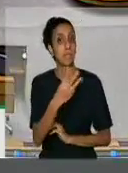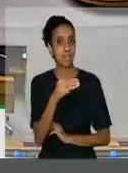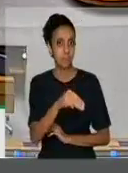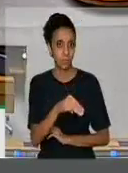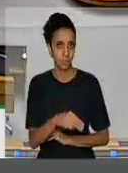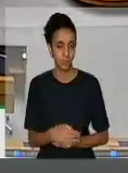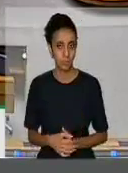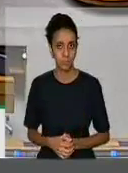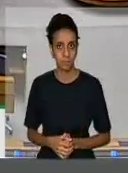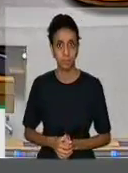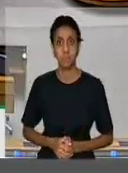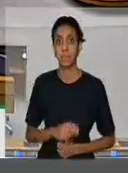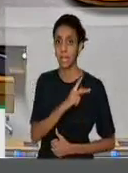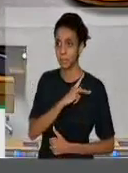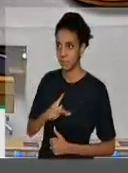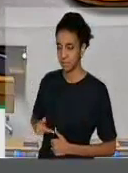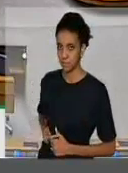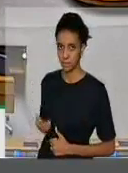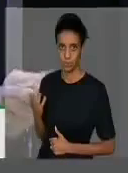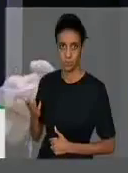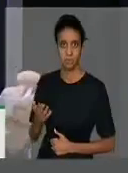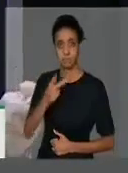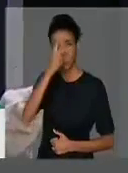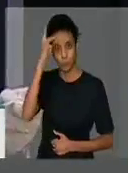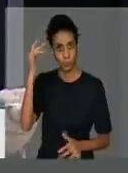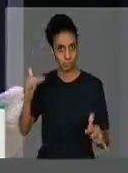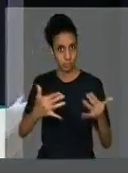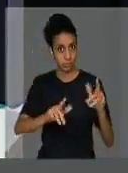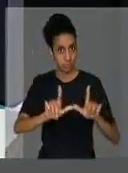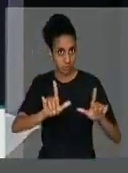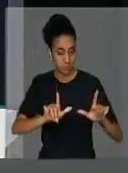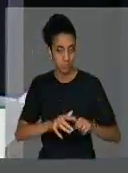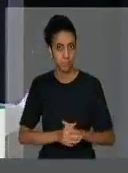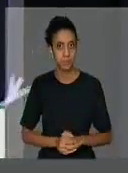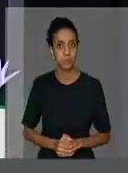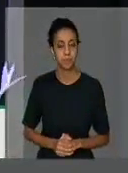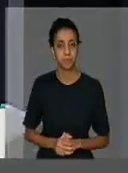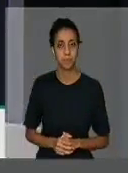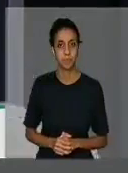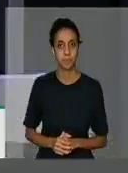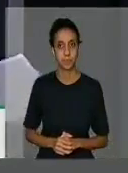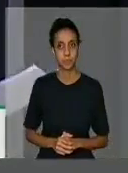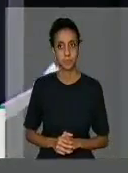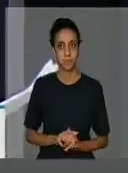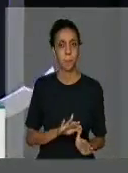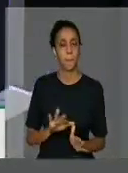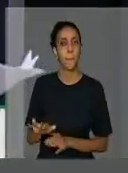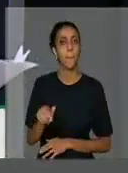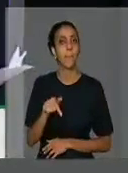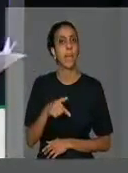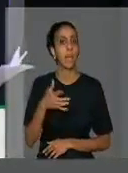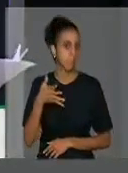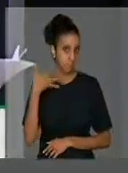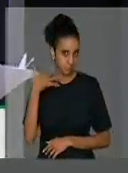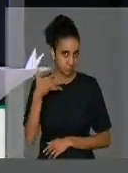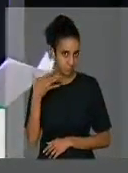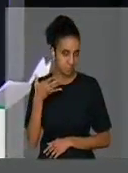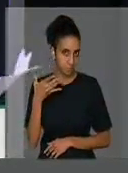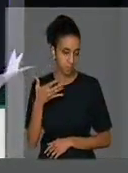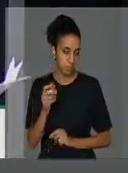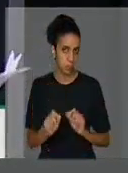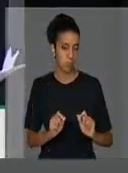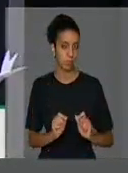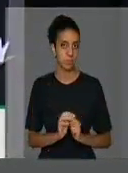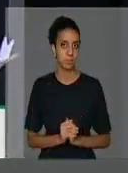Senhor Presidente, nossos parlamentares, telespectadores, telespectadores da TV Câmara. Esse nosso pronunciamento, senhor Presidente, é na